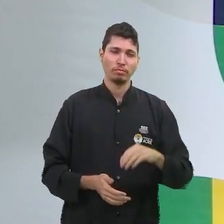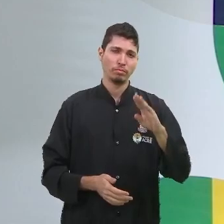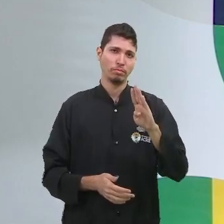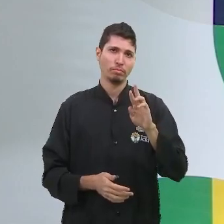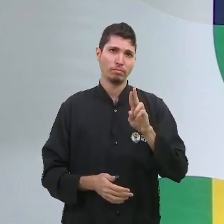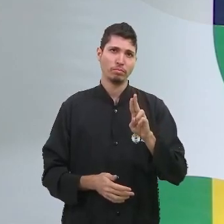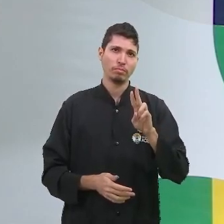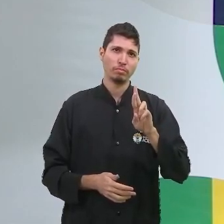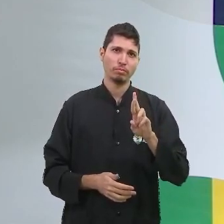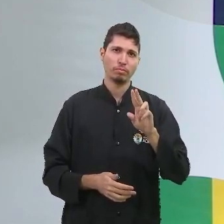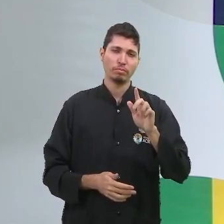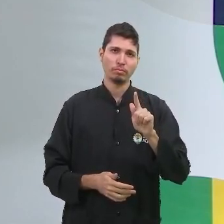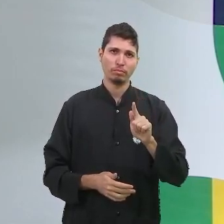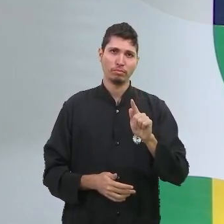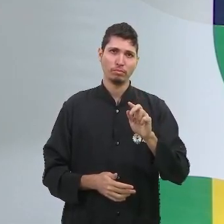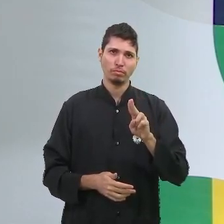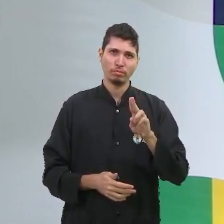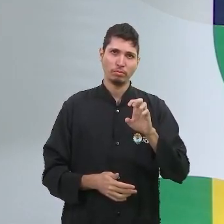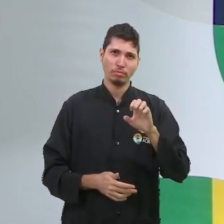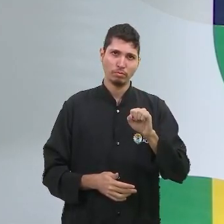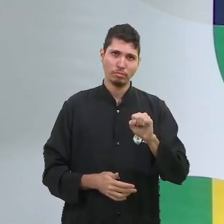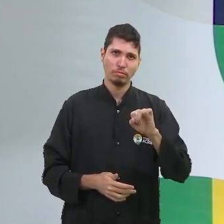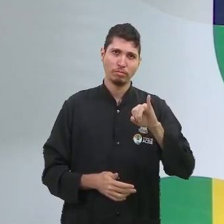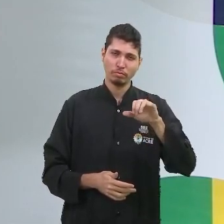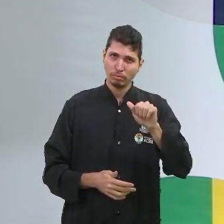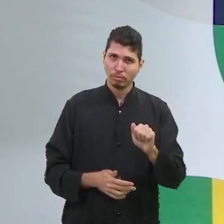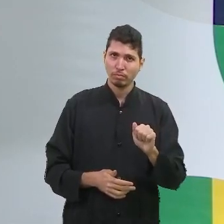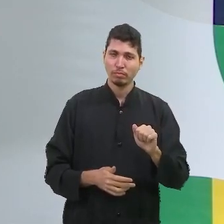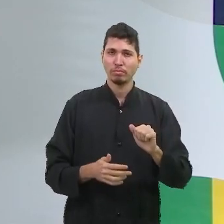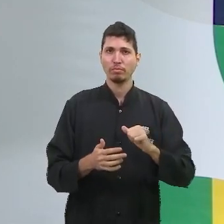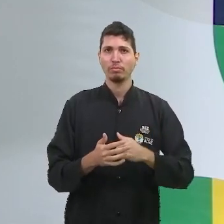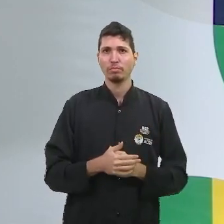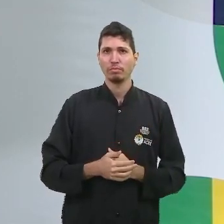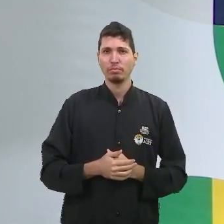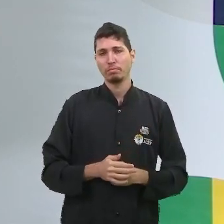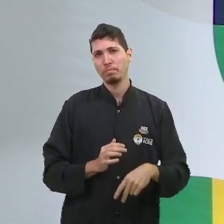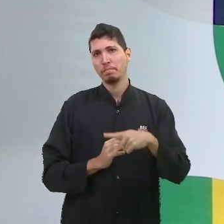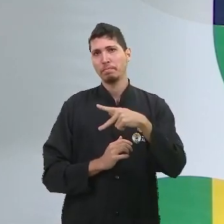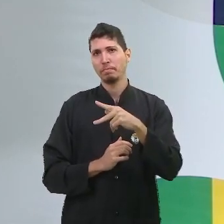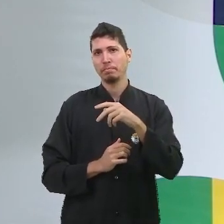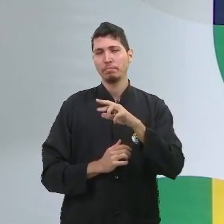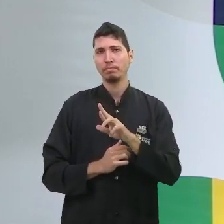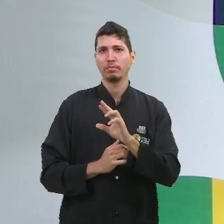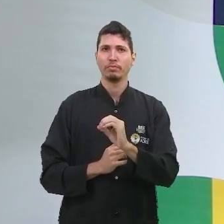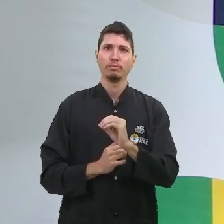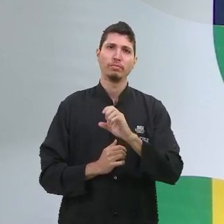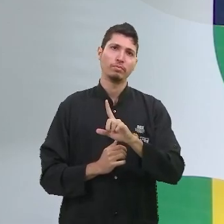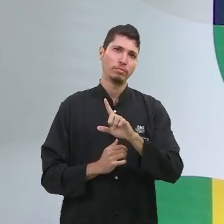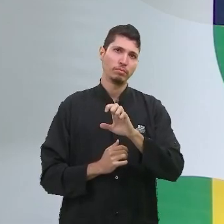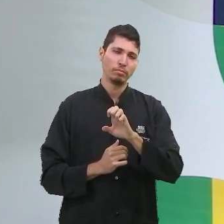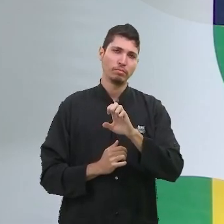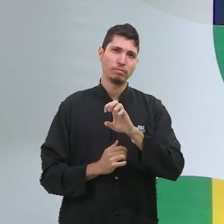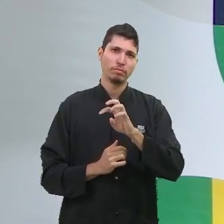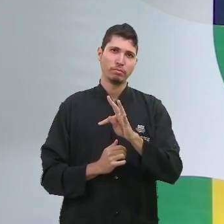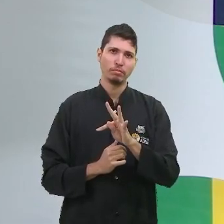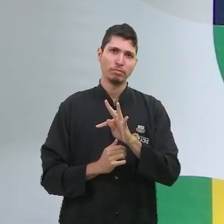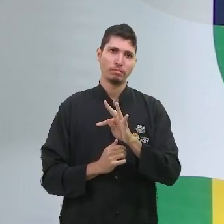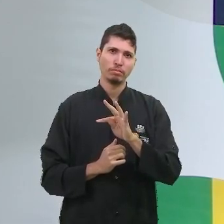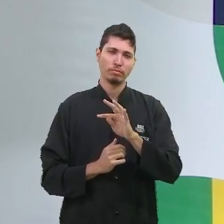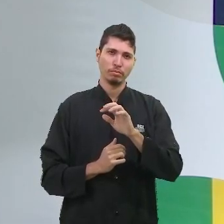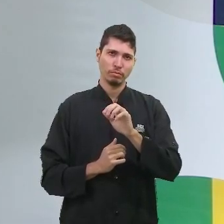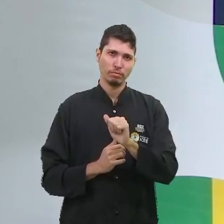que, na atualidade, existem outros termos para poder fazer referência a essas classes sociais.